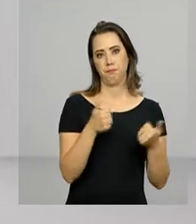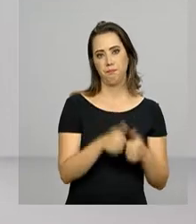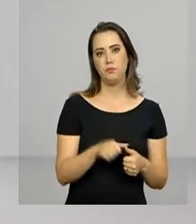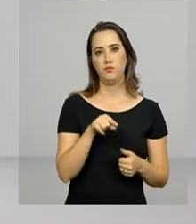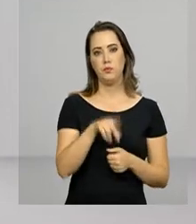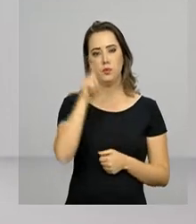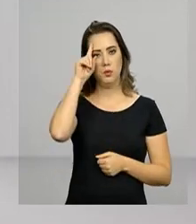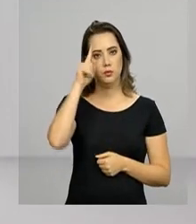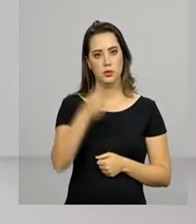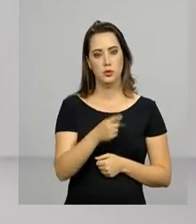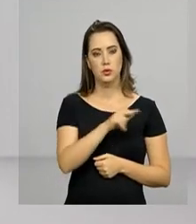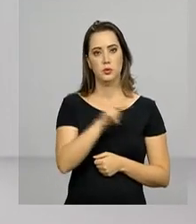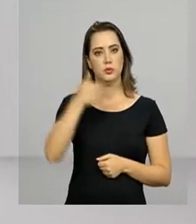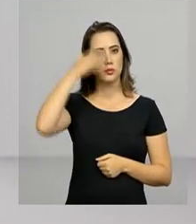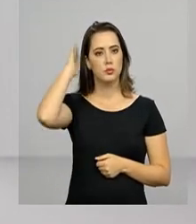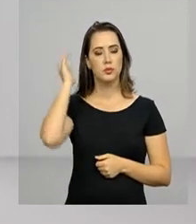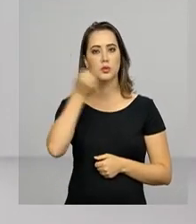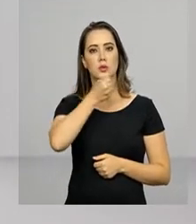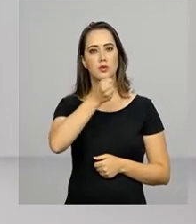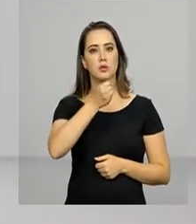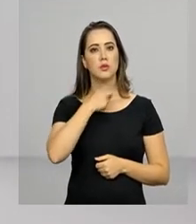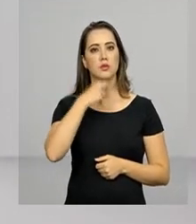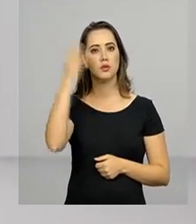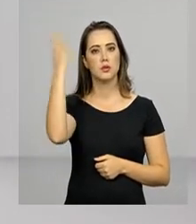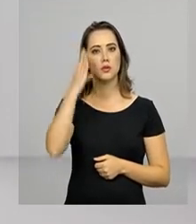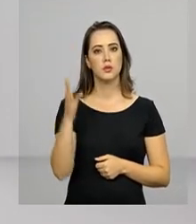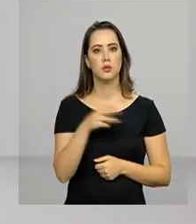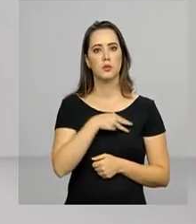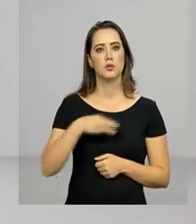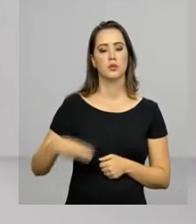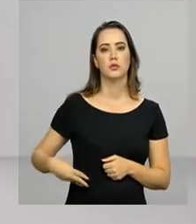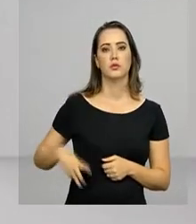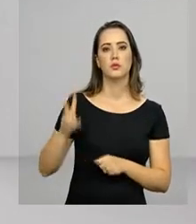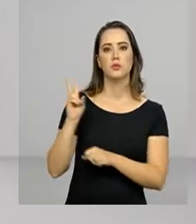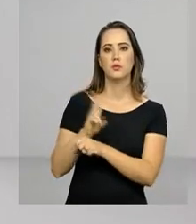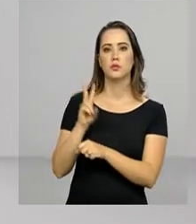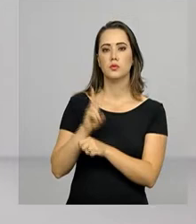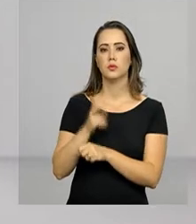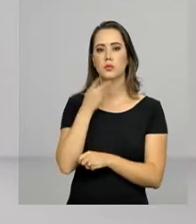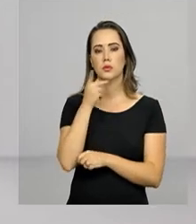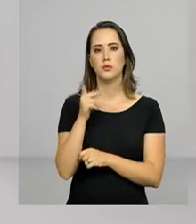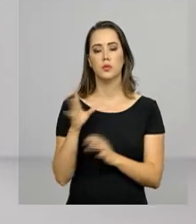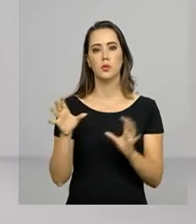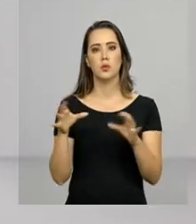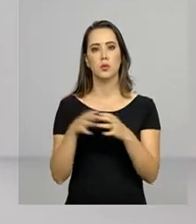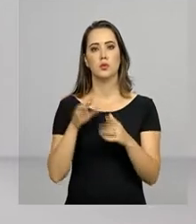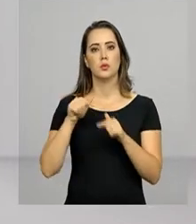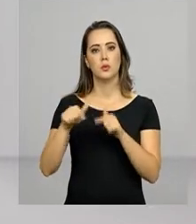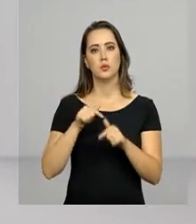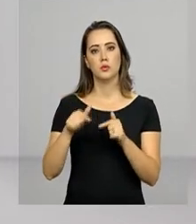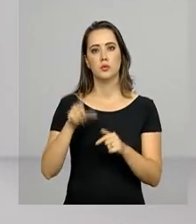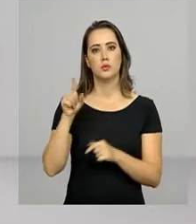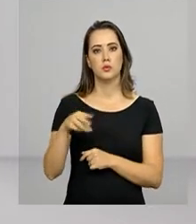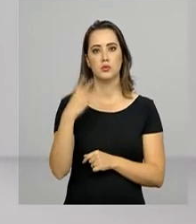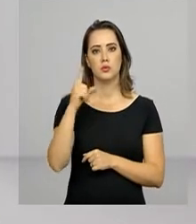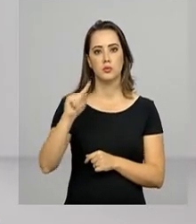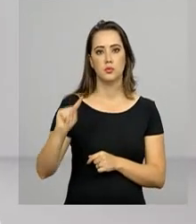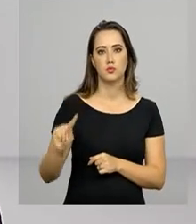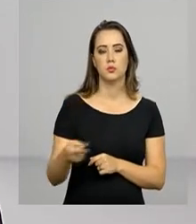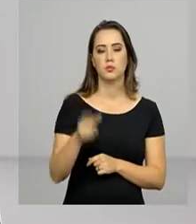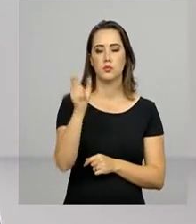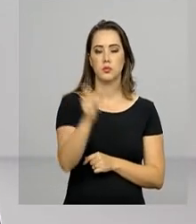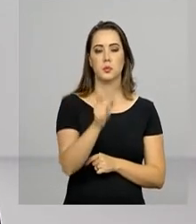Temer. Em entrevista para o programa Voz do Brasil, o ministro da Defesa disse que o efetivo para o Estado é de 3